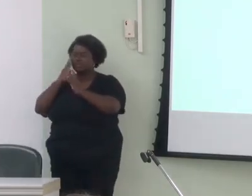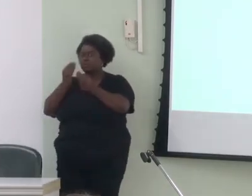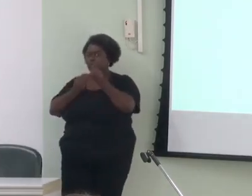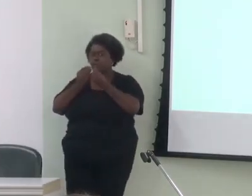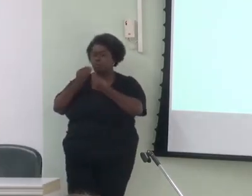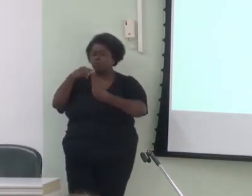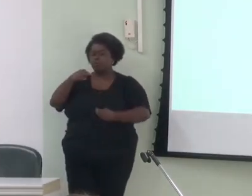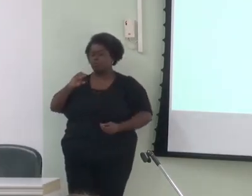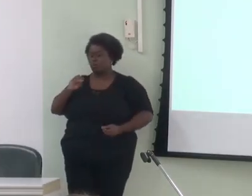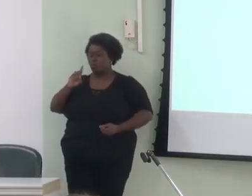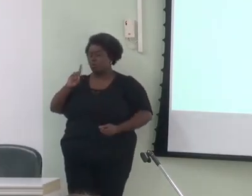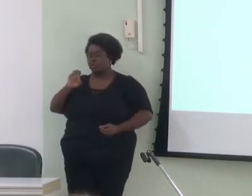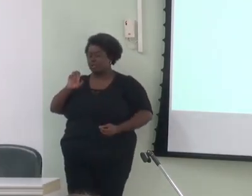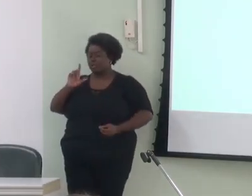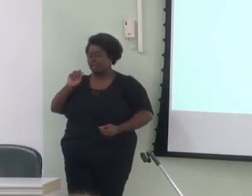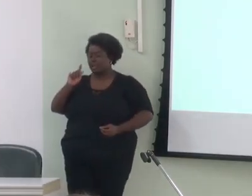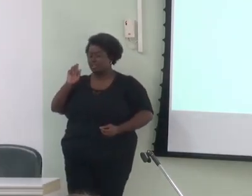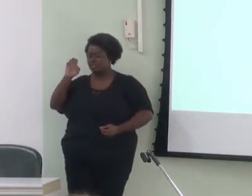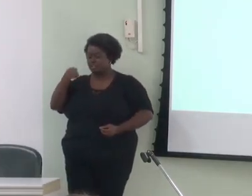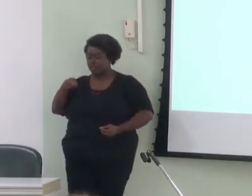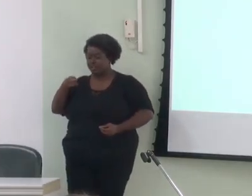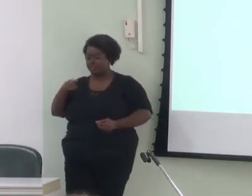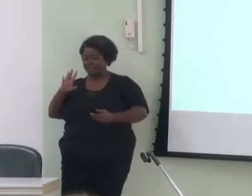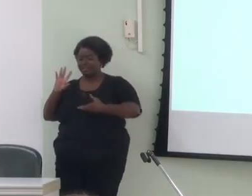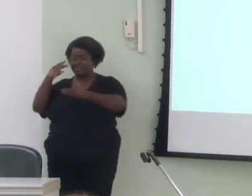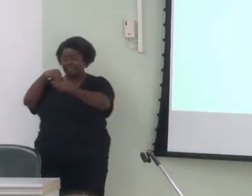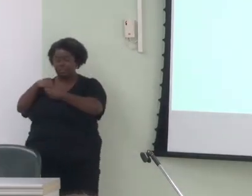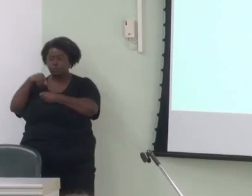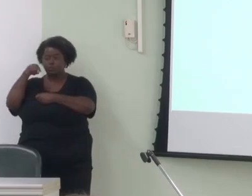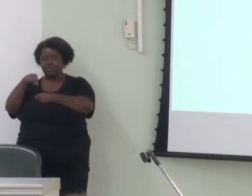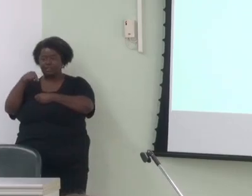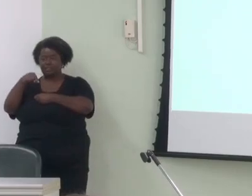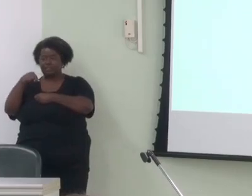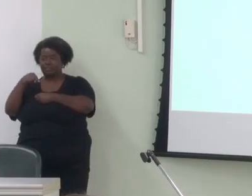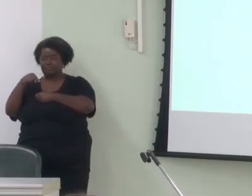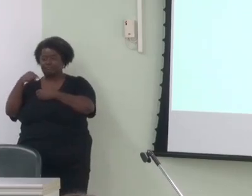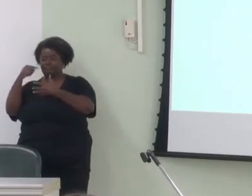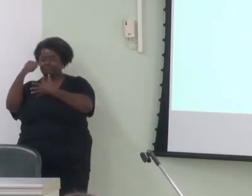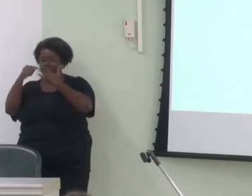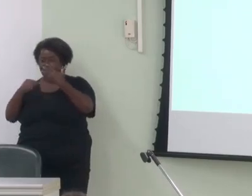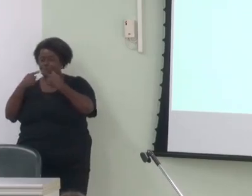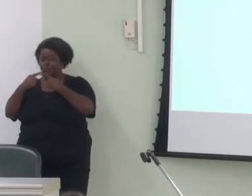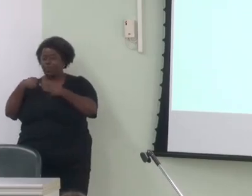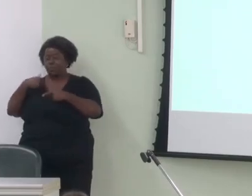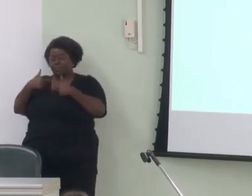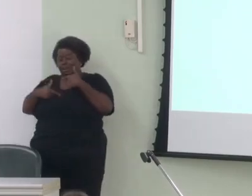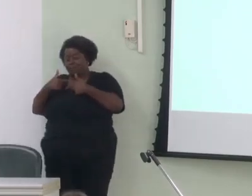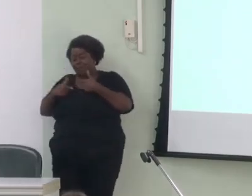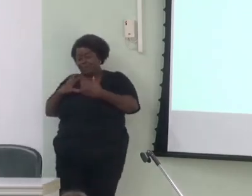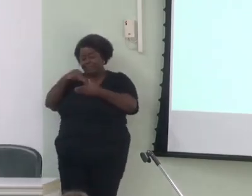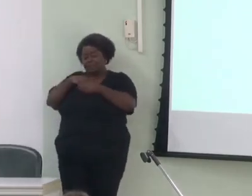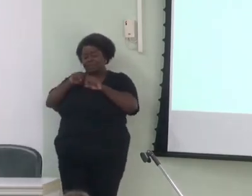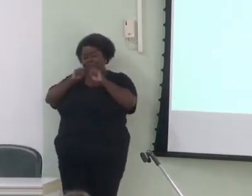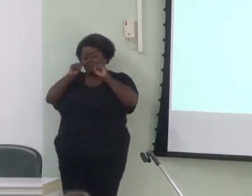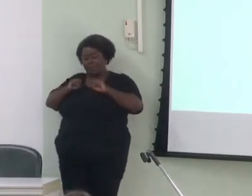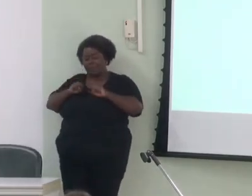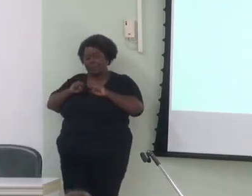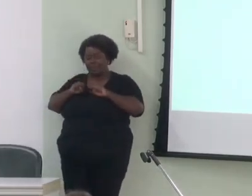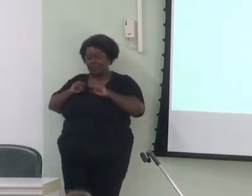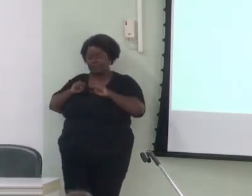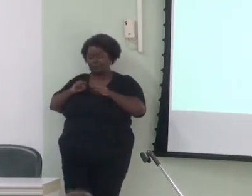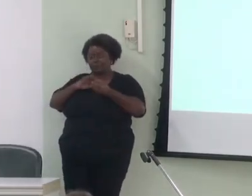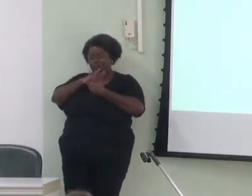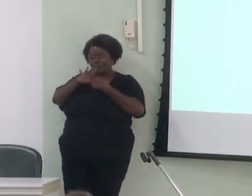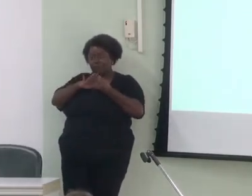discursiva funcional desse componente, porque é algo com que eu trabalho na Sistêmico. Fiquei curioso, porque eu não considero a